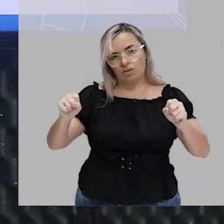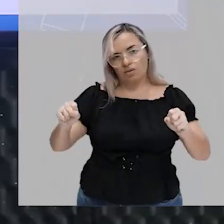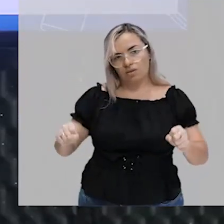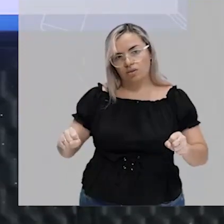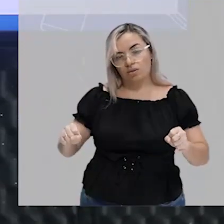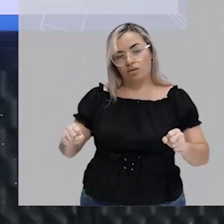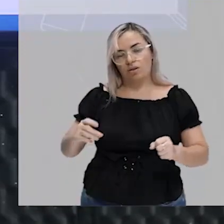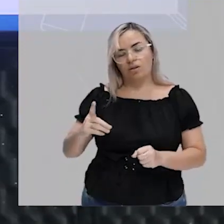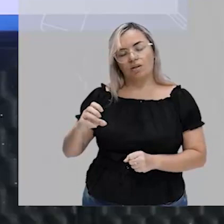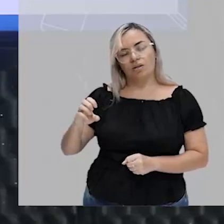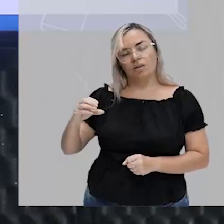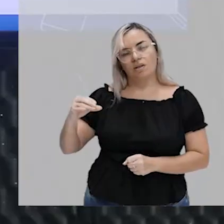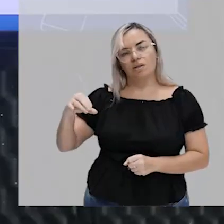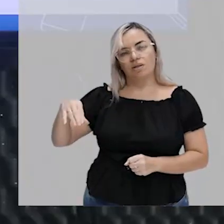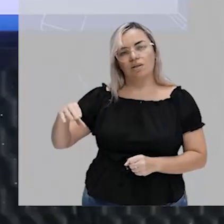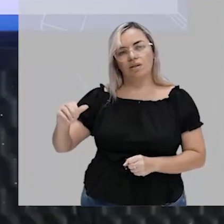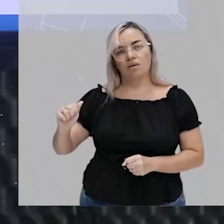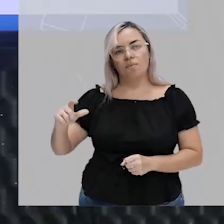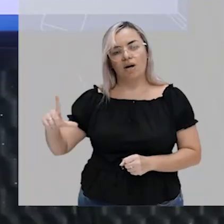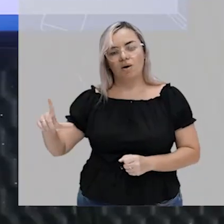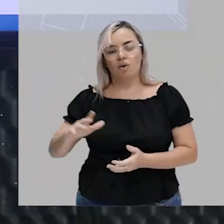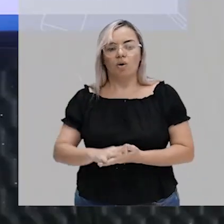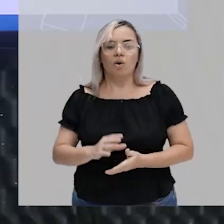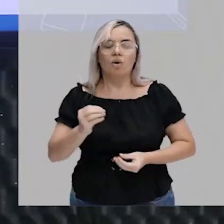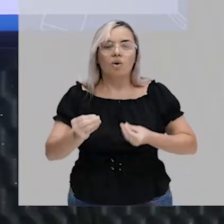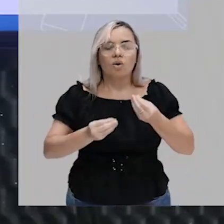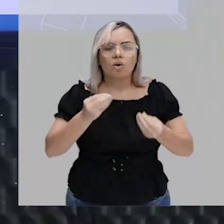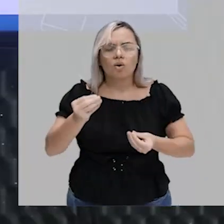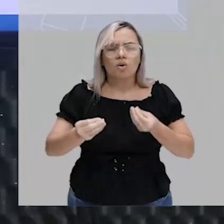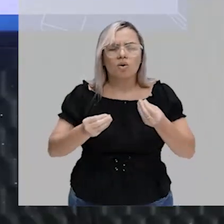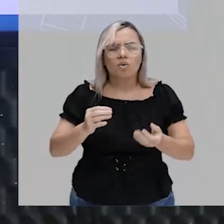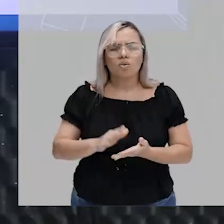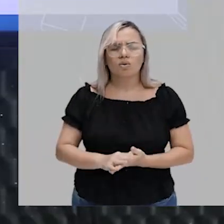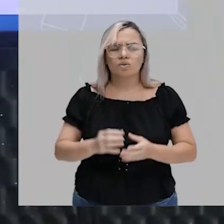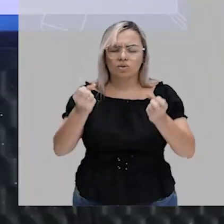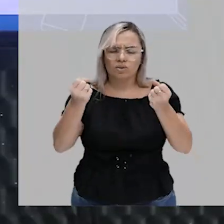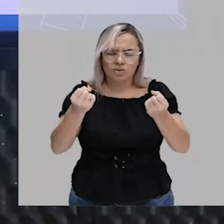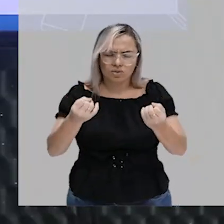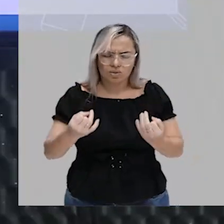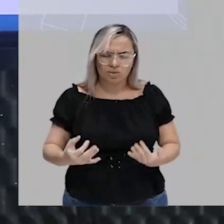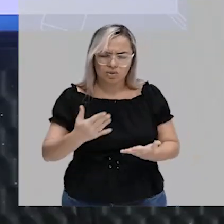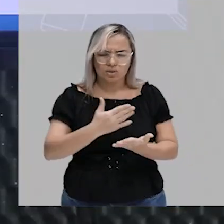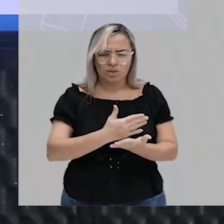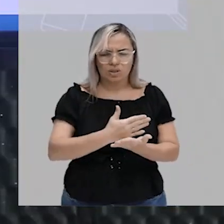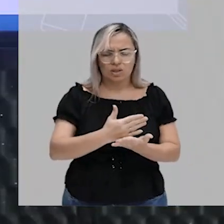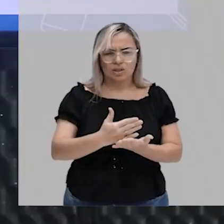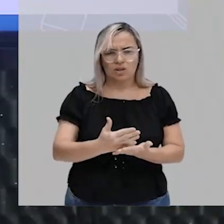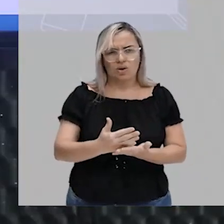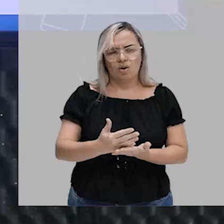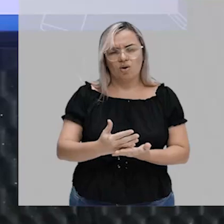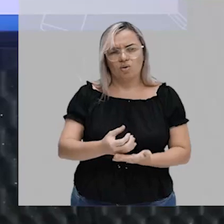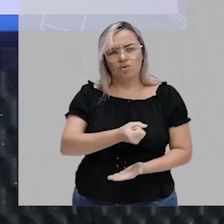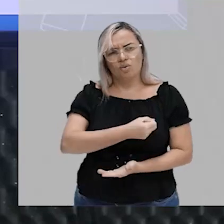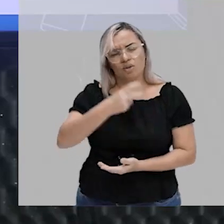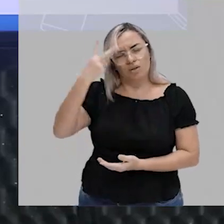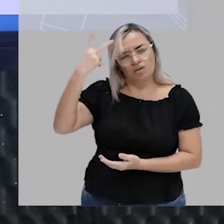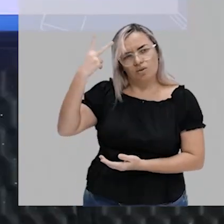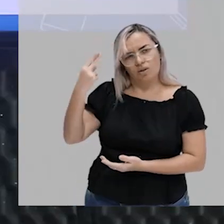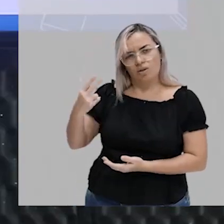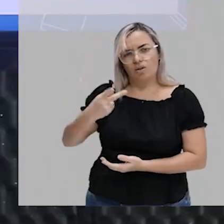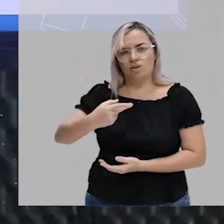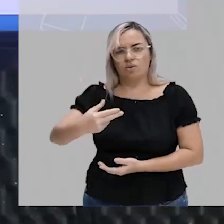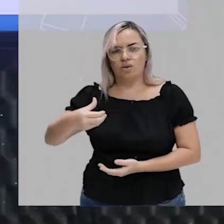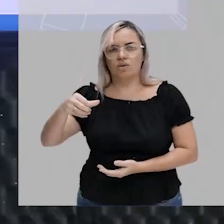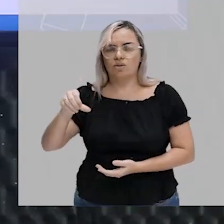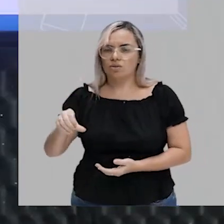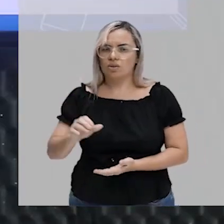Mas, Renata, tu falou lá no começo, né, que poderia ser o natural menor ou igual a 9. Vai estar errado? Não, porque eu